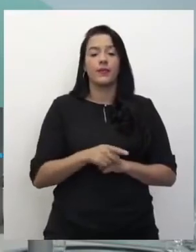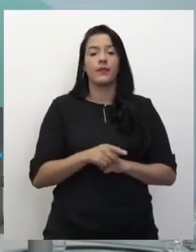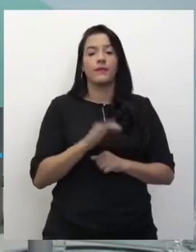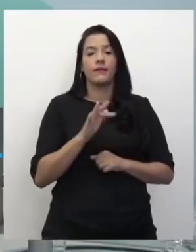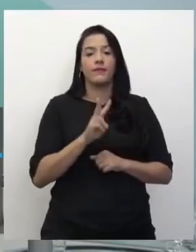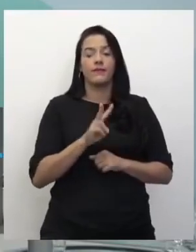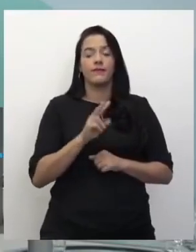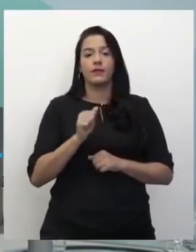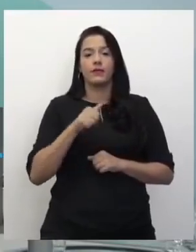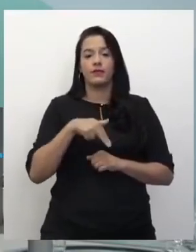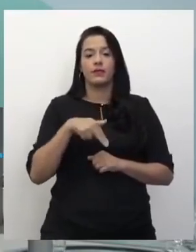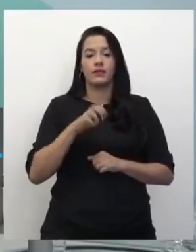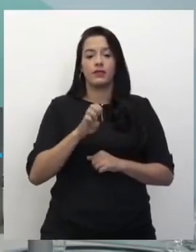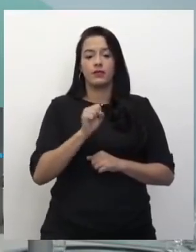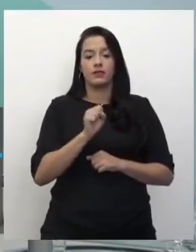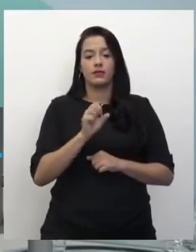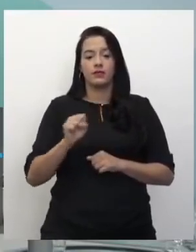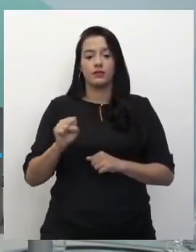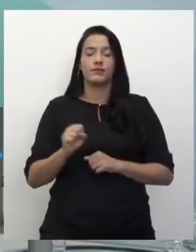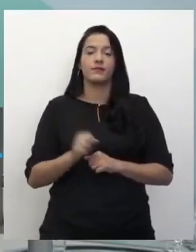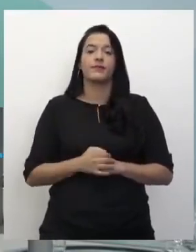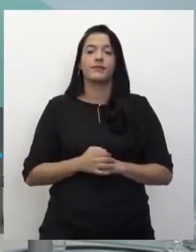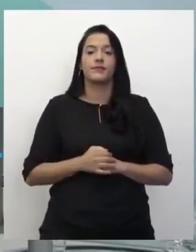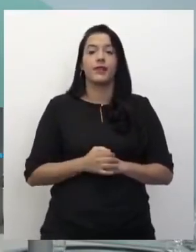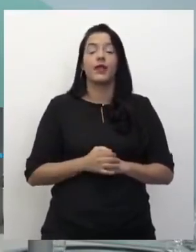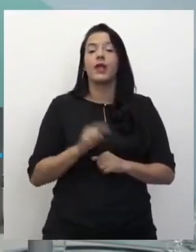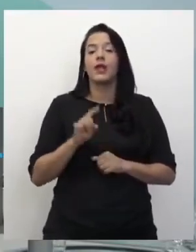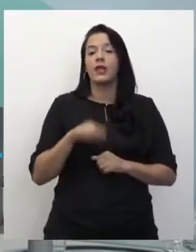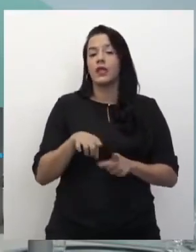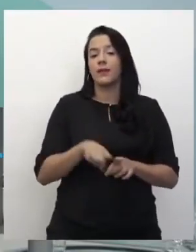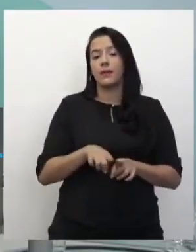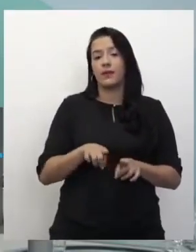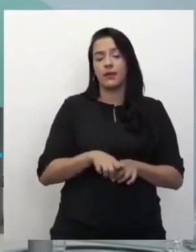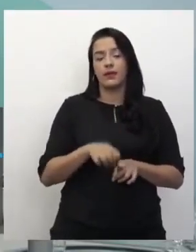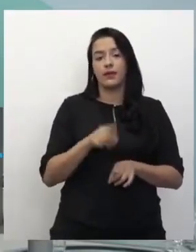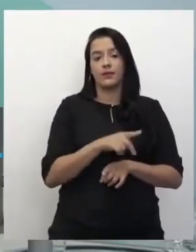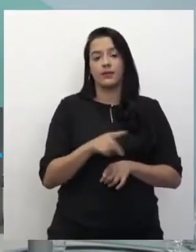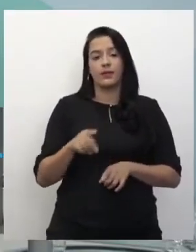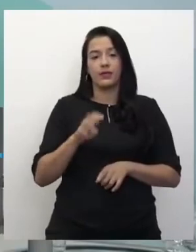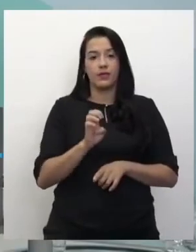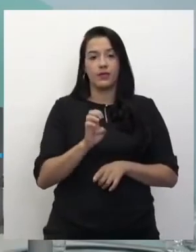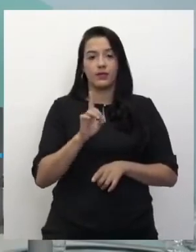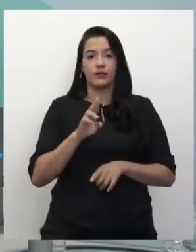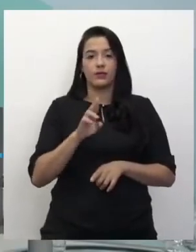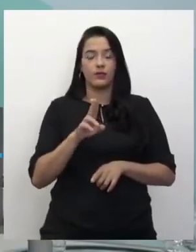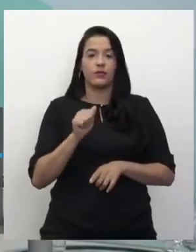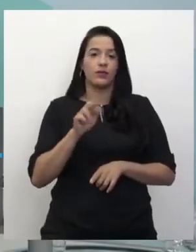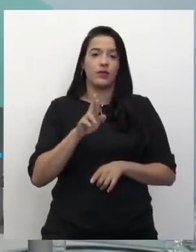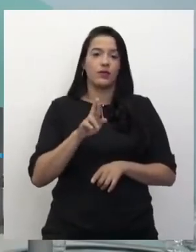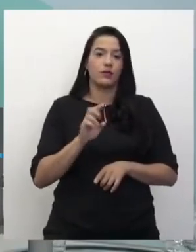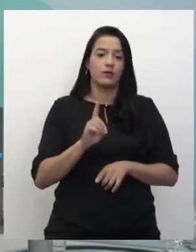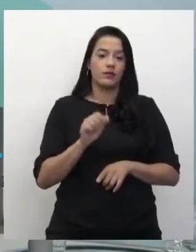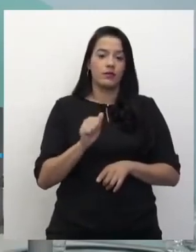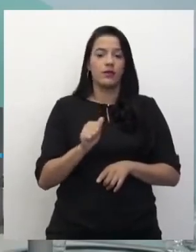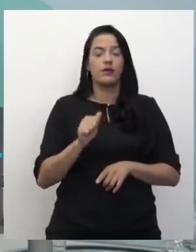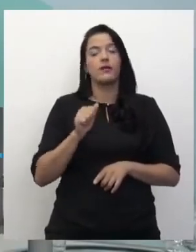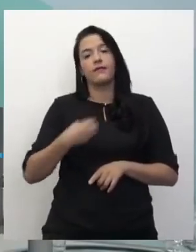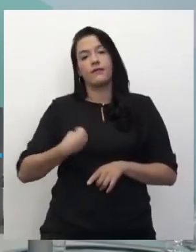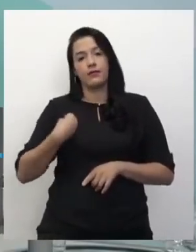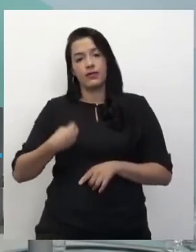e era pro Márcia. A Maria Eduarda da Pro Tatiana também colocou vida e quarentena.